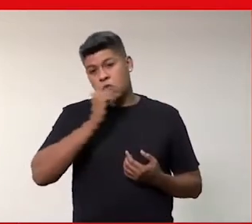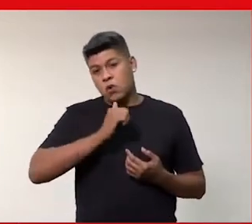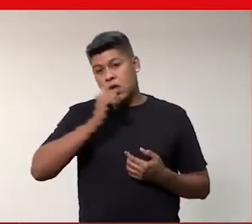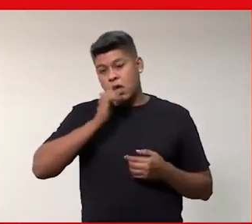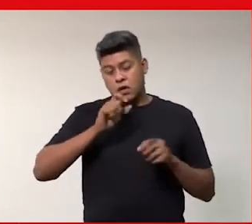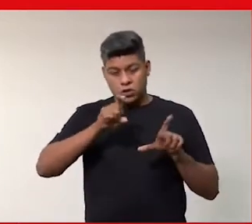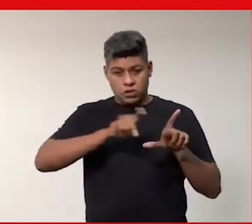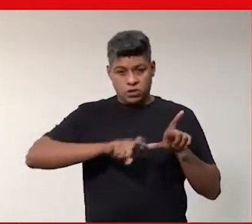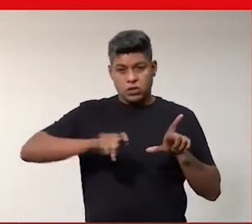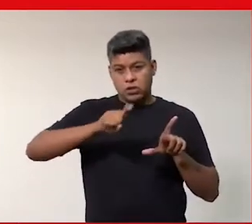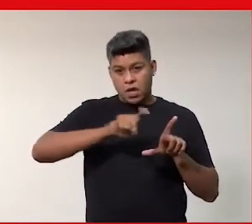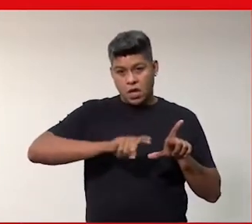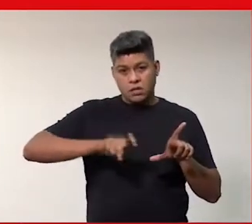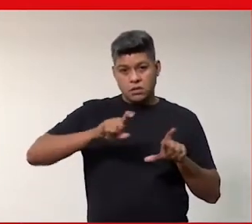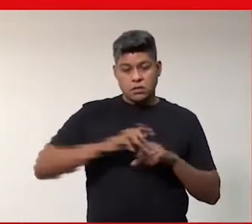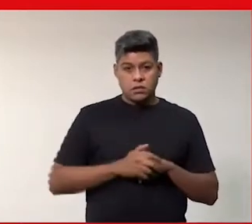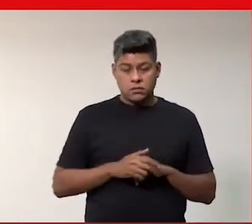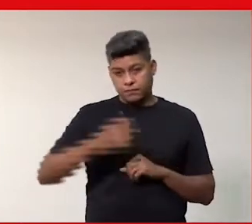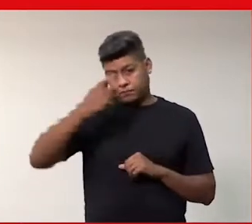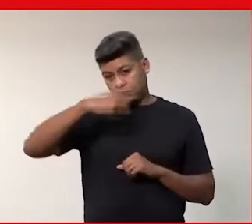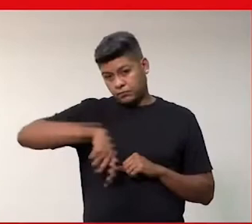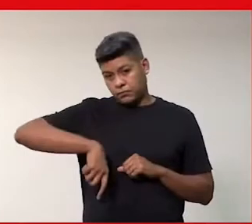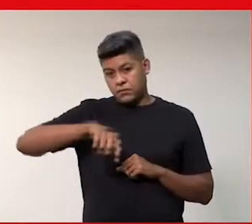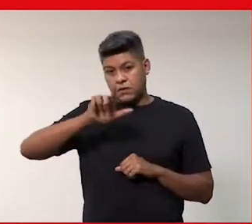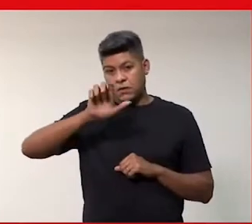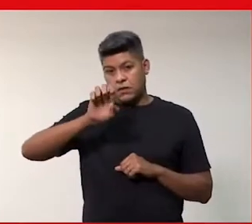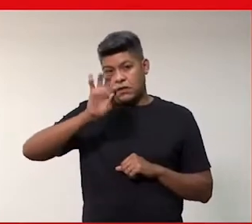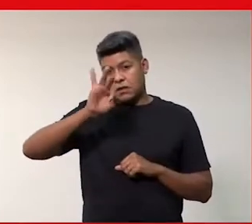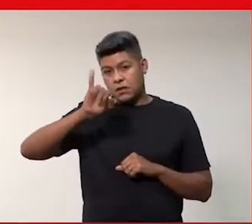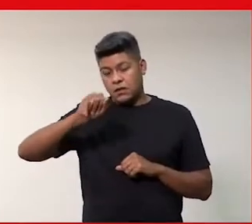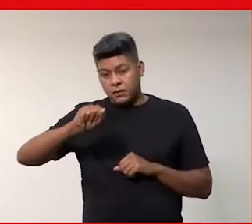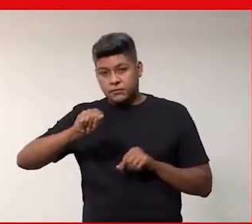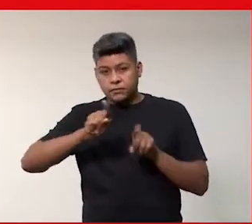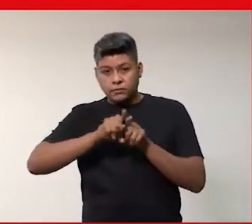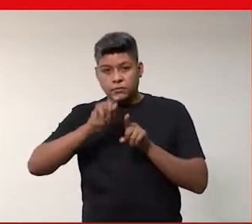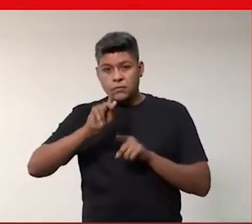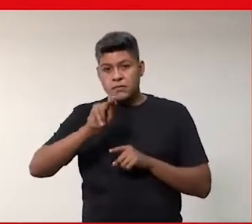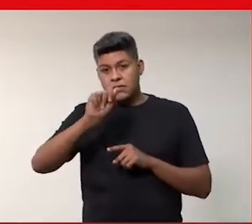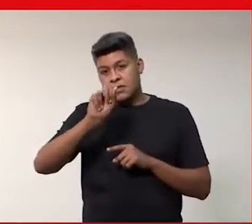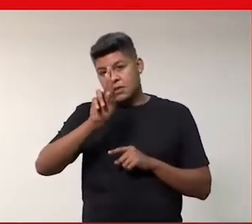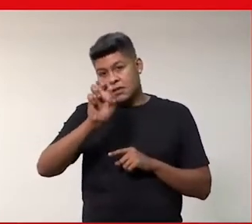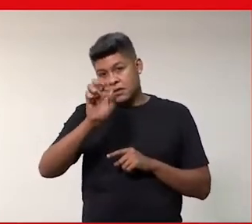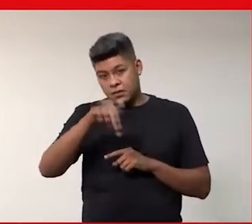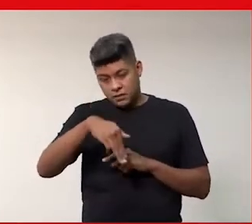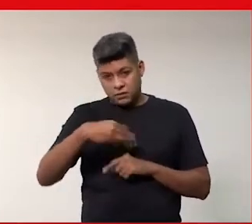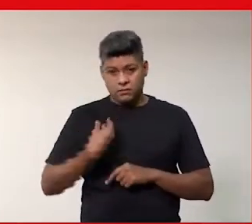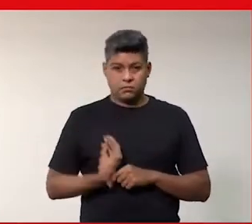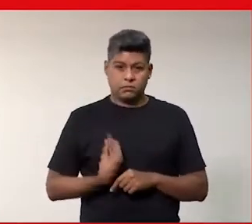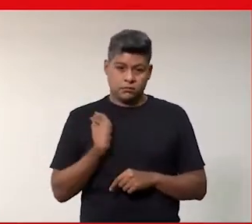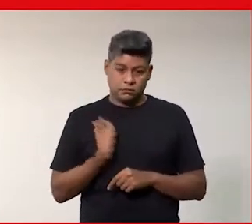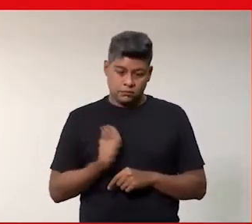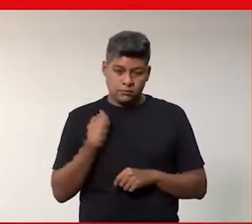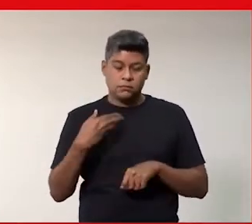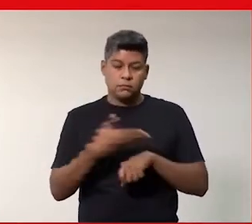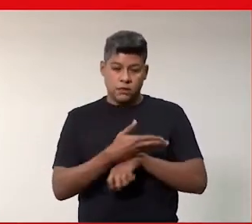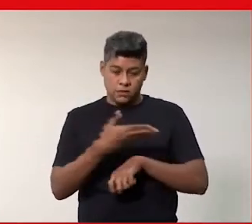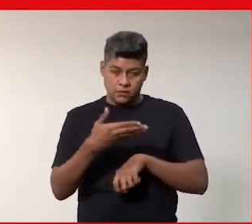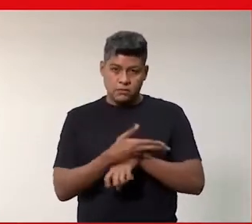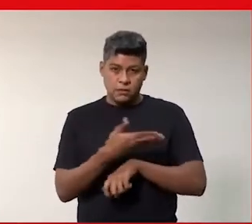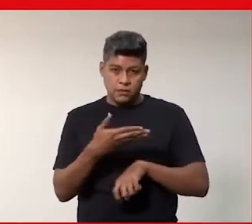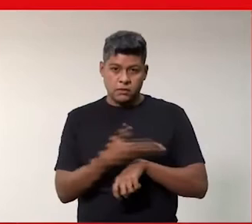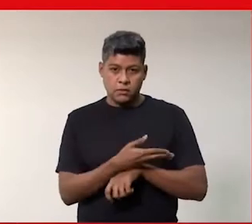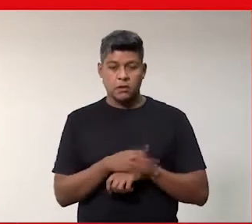qual eu, a Letéia e Karen Ribeiro estamos aqui e participamos.